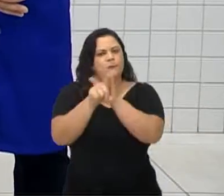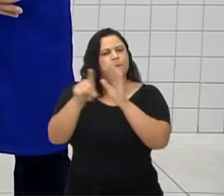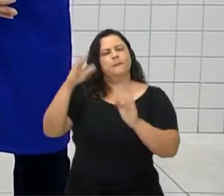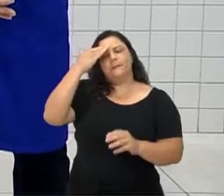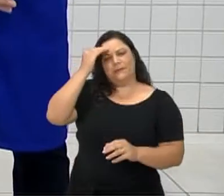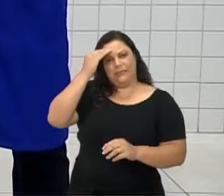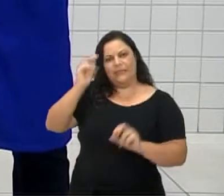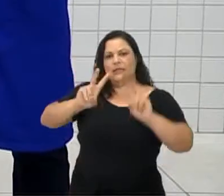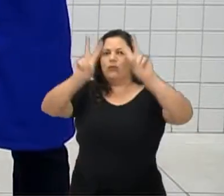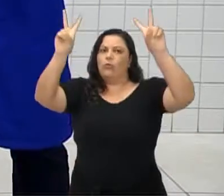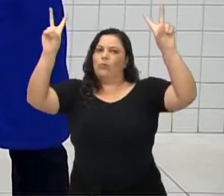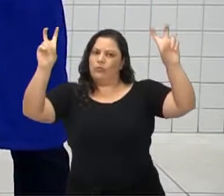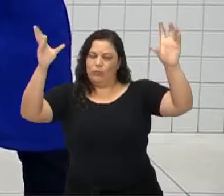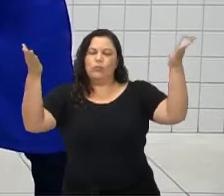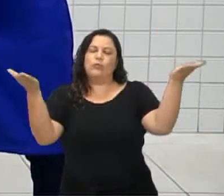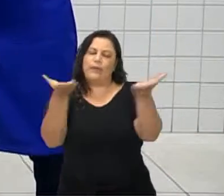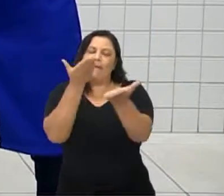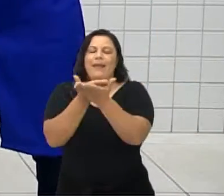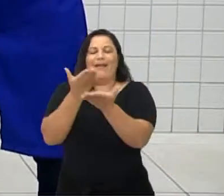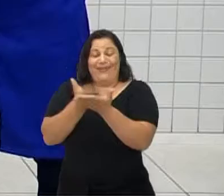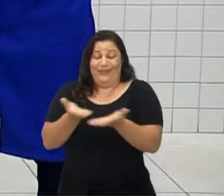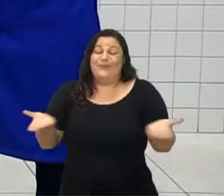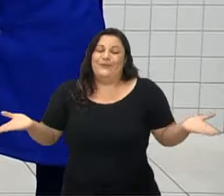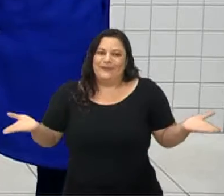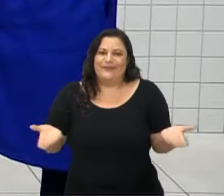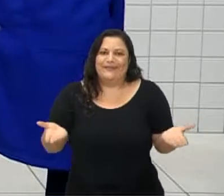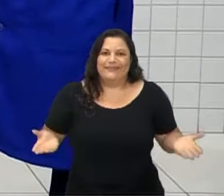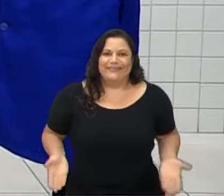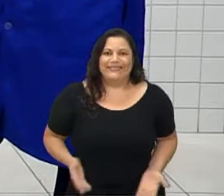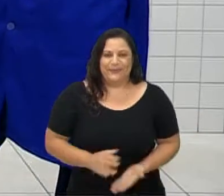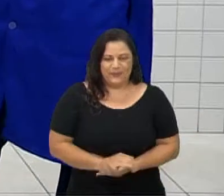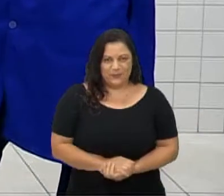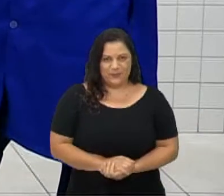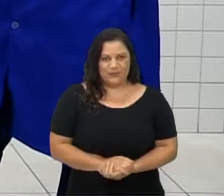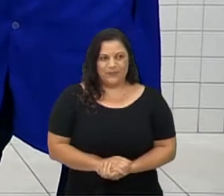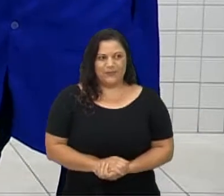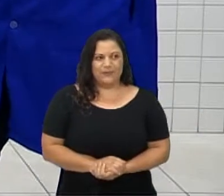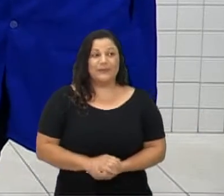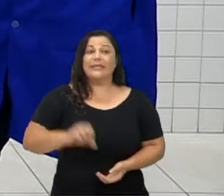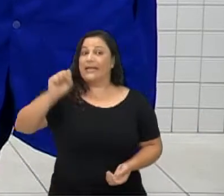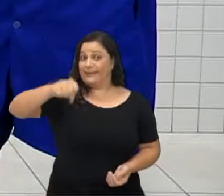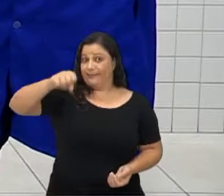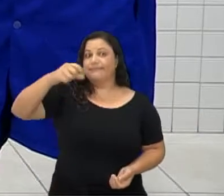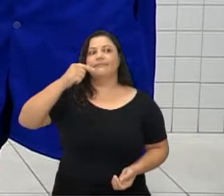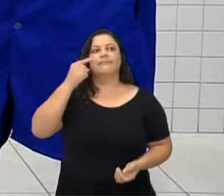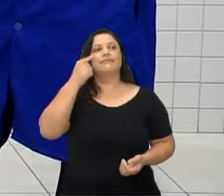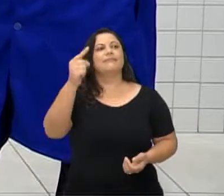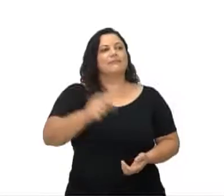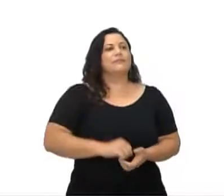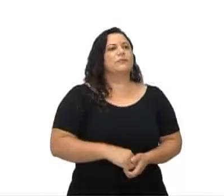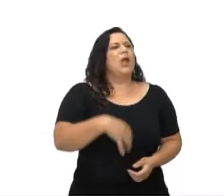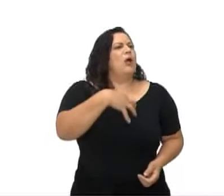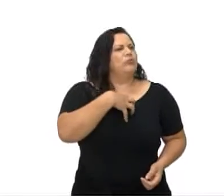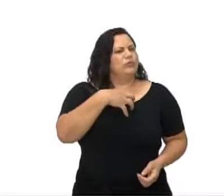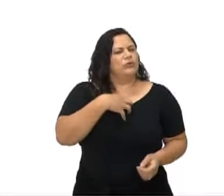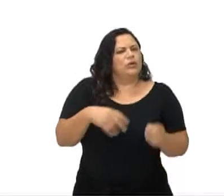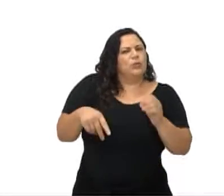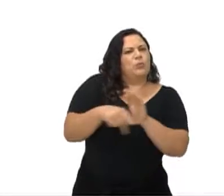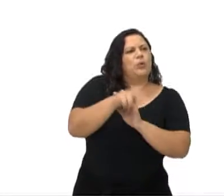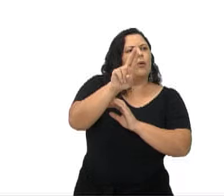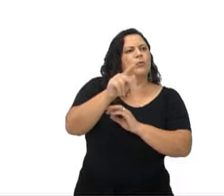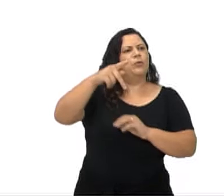o nosso assunto, né? Que tá sendo tratado na nossa aula, ok? Isso mesmo. Vamos lá. No estilo Up